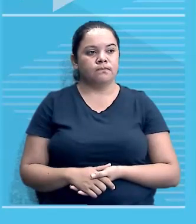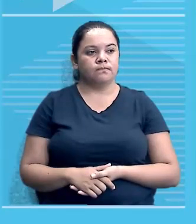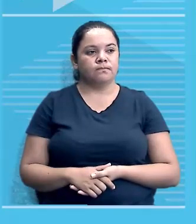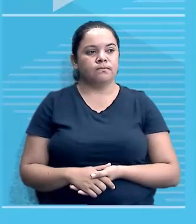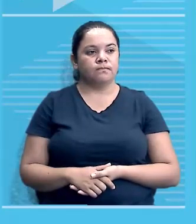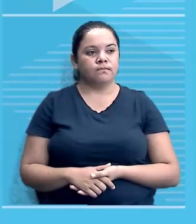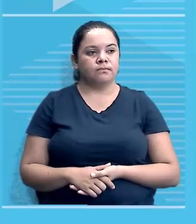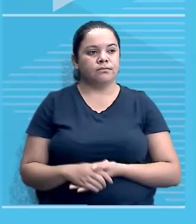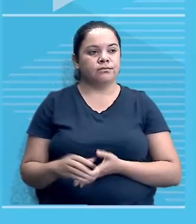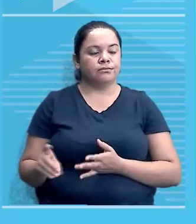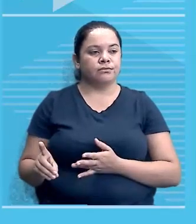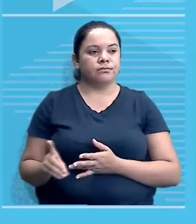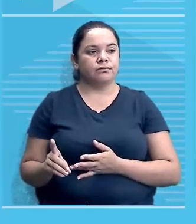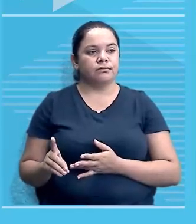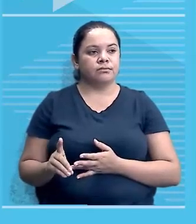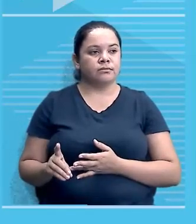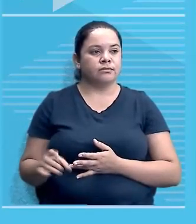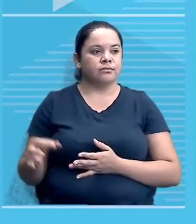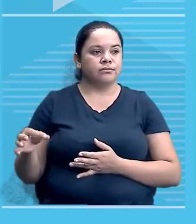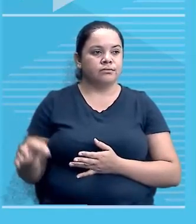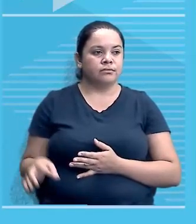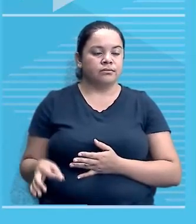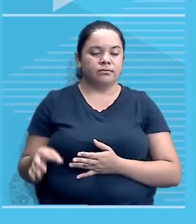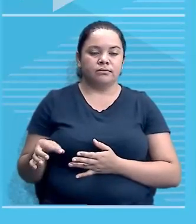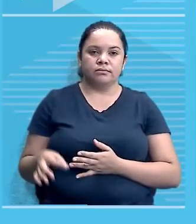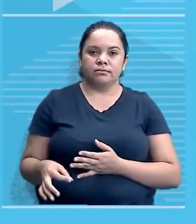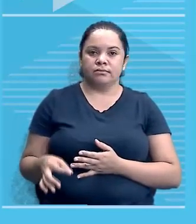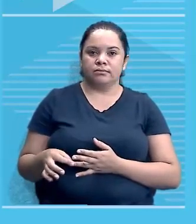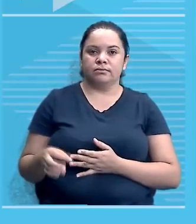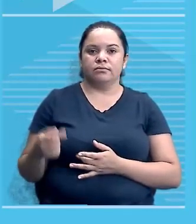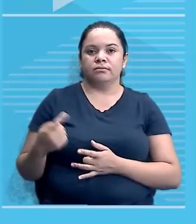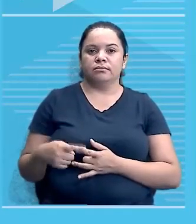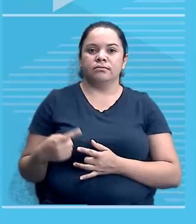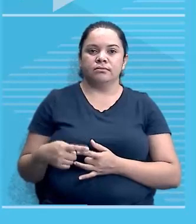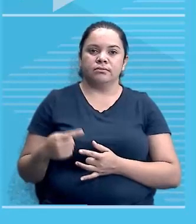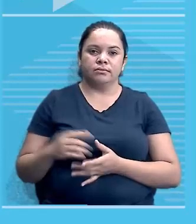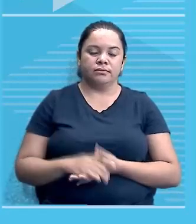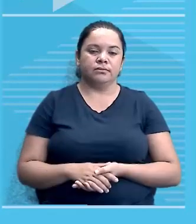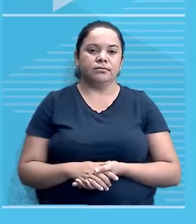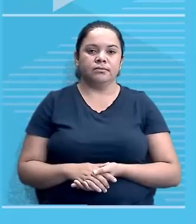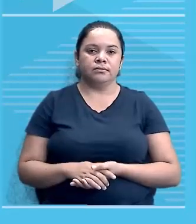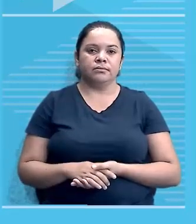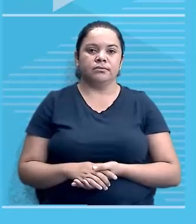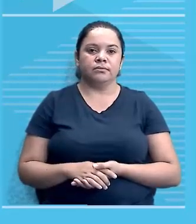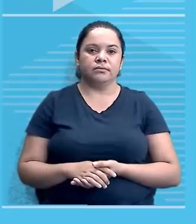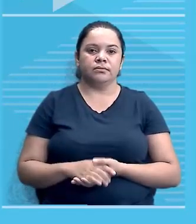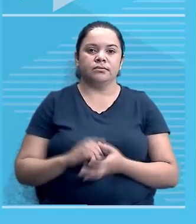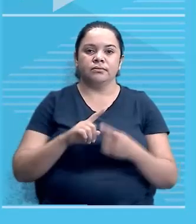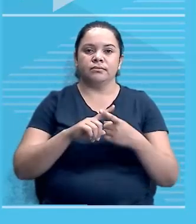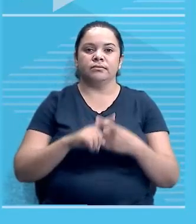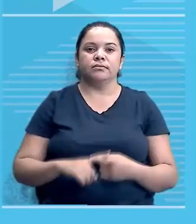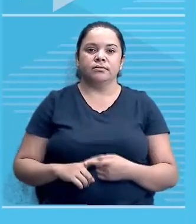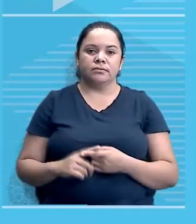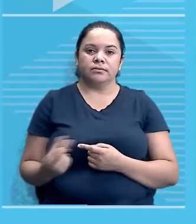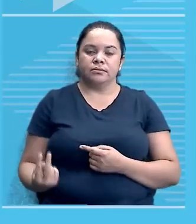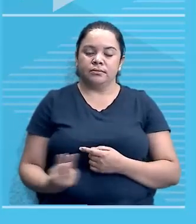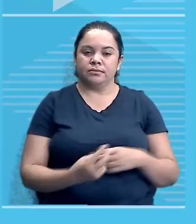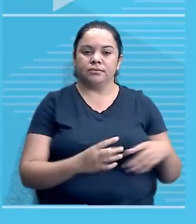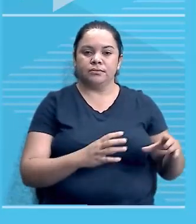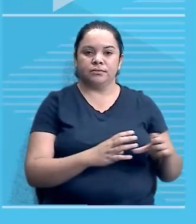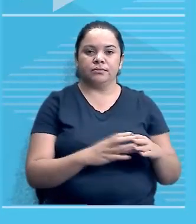a alternativa correta? Por quê? Porque ela fala o seguinte, aquela disputa entre os Estados Unidos e União Soviética